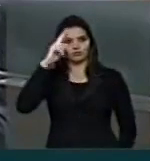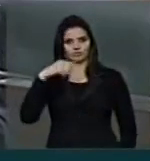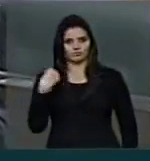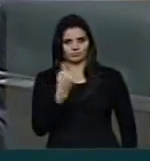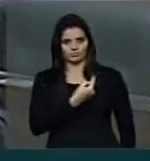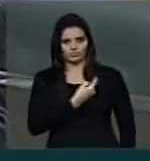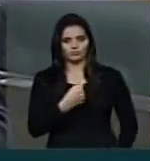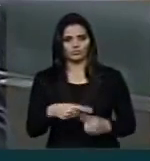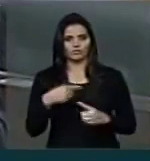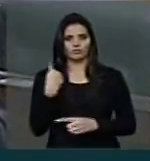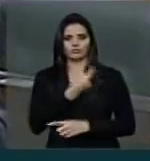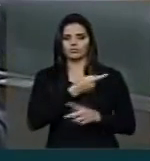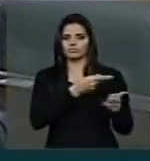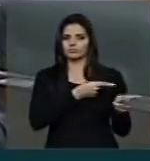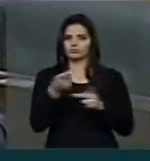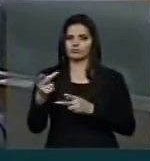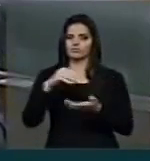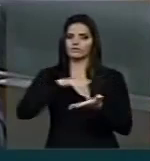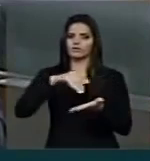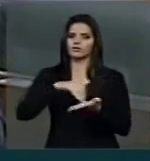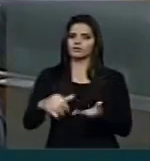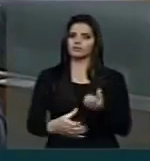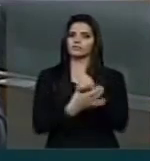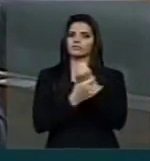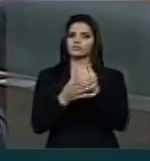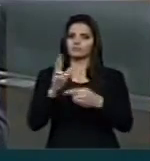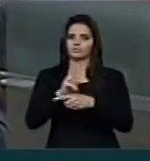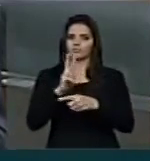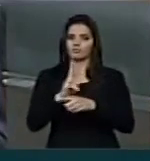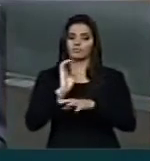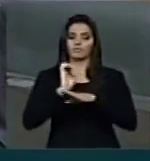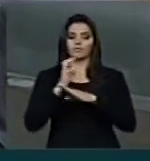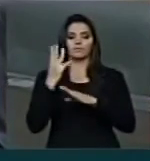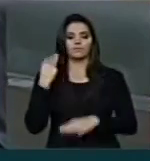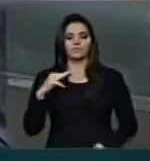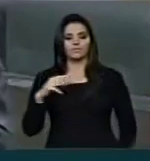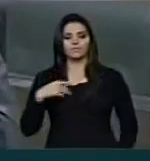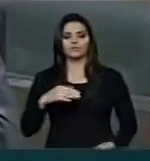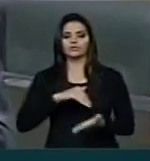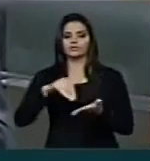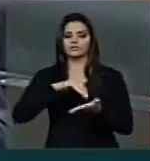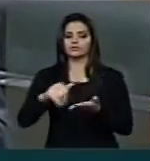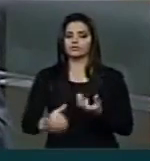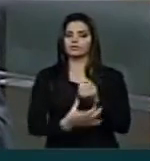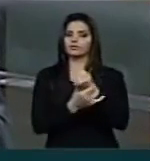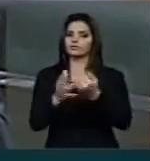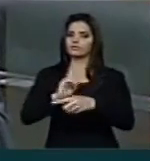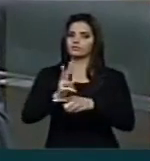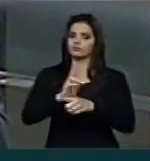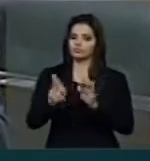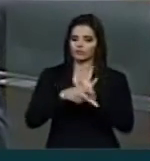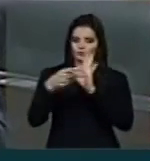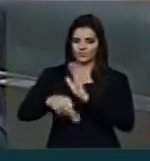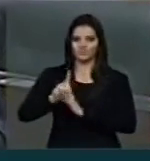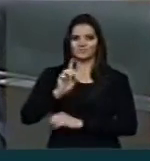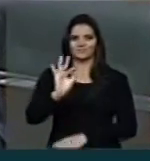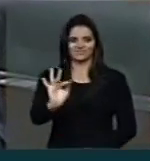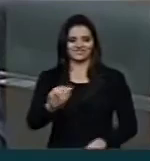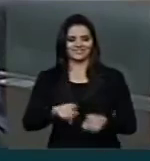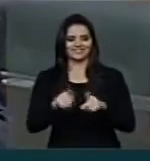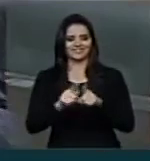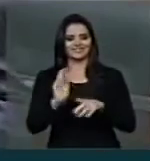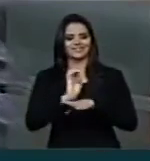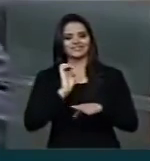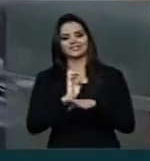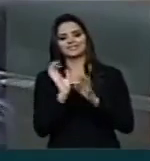onde nós convidamos o secretário de Segurança do Estado do Maranhão, o secretário de Segurança aqui do Distrito Federal, também do